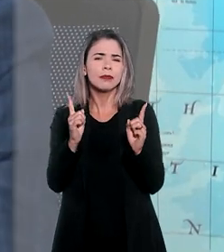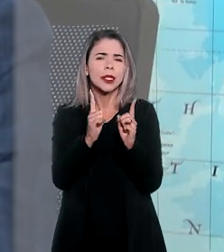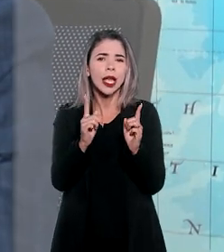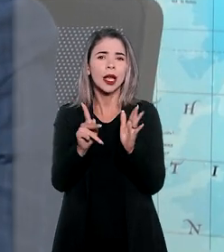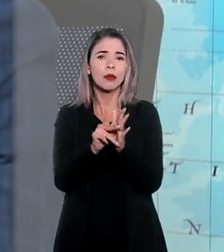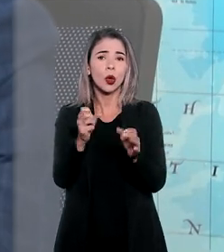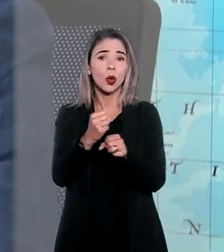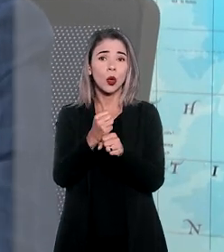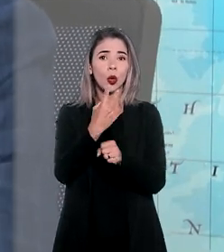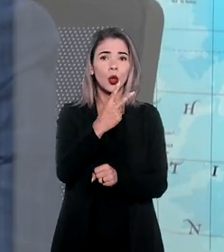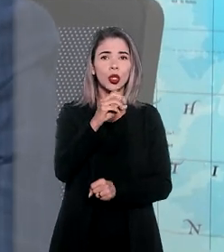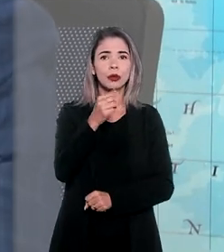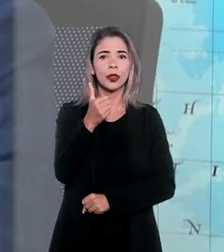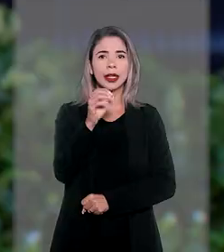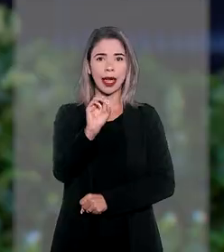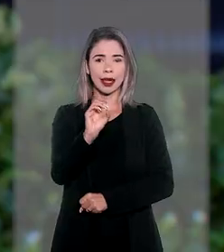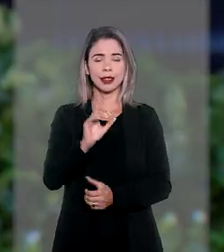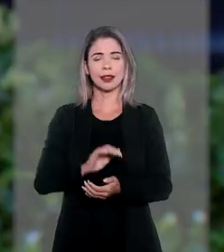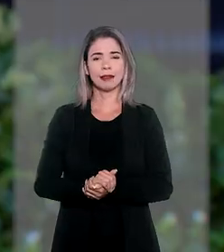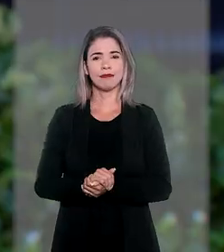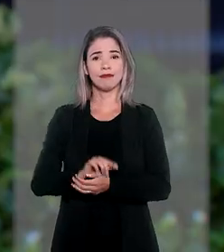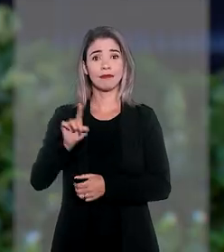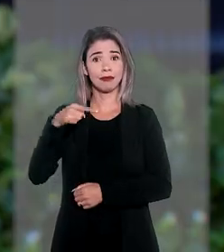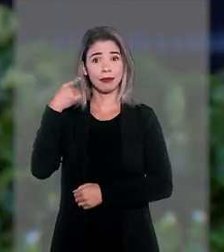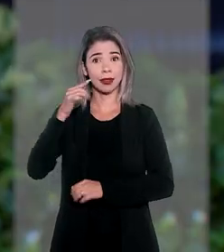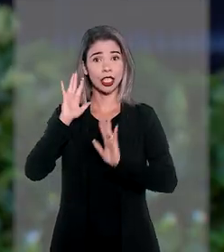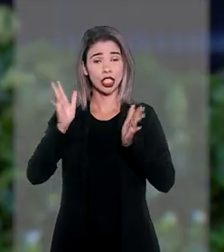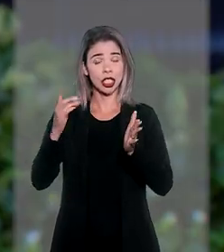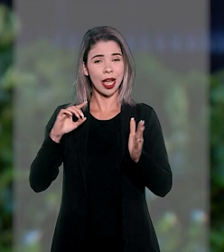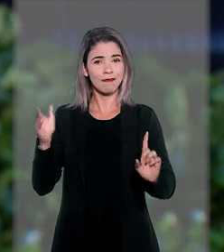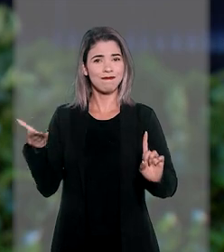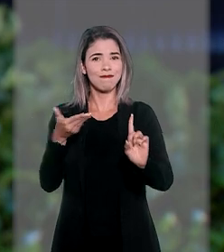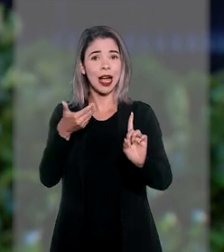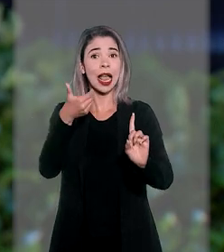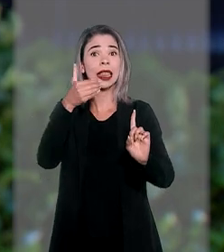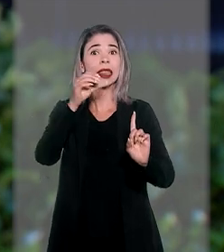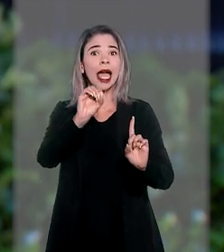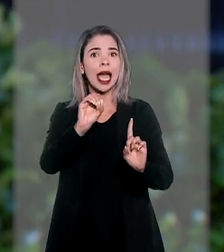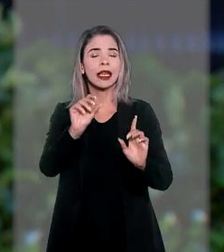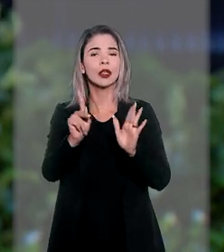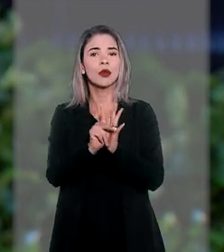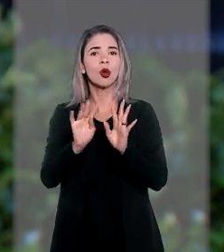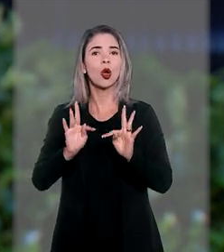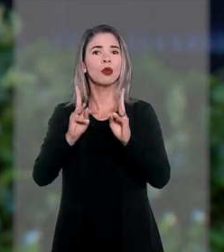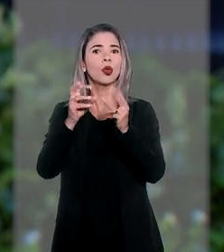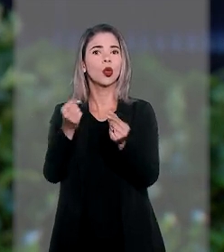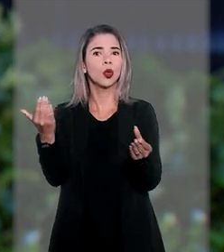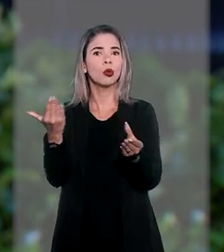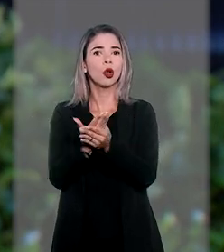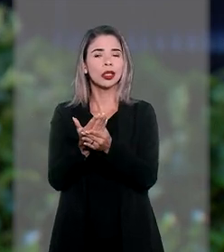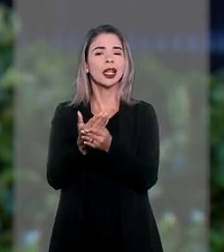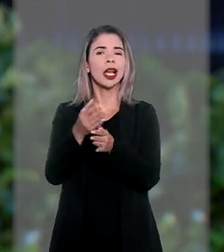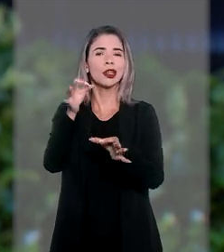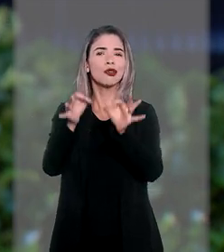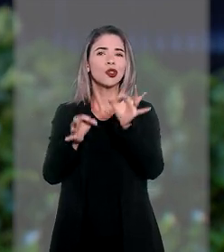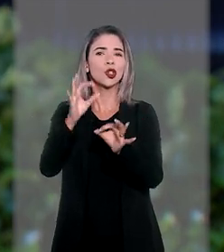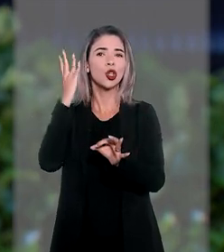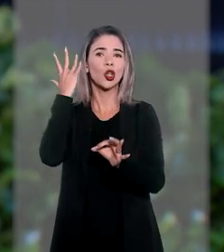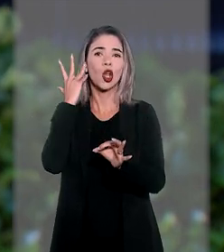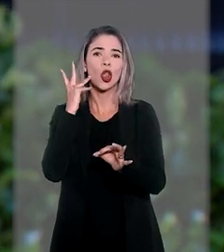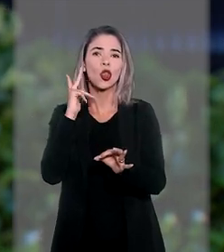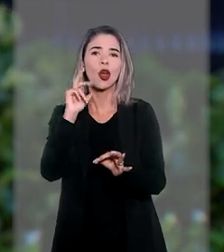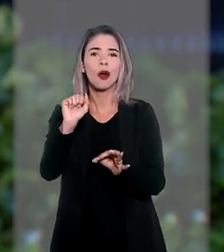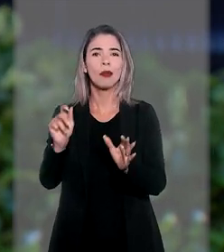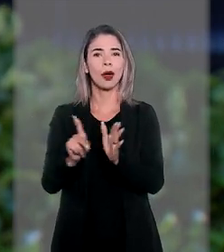pequeno período em 2010. O político se tornou réu em 10 das 17 ações penais instauradas na Justiça comum do DF